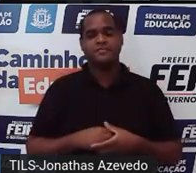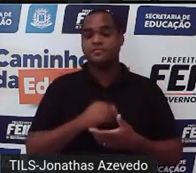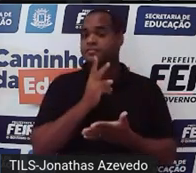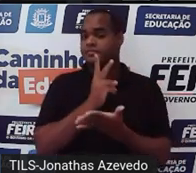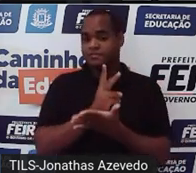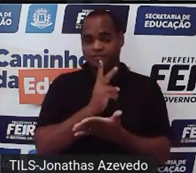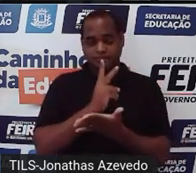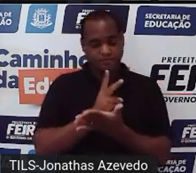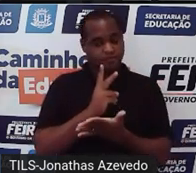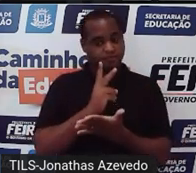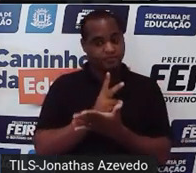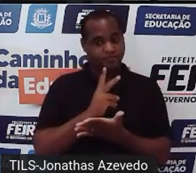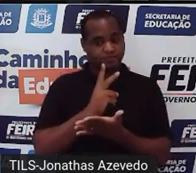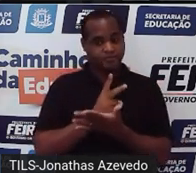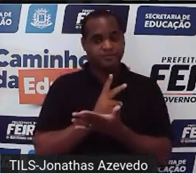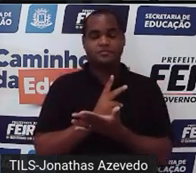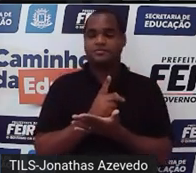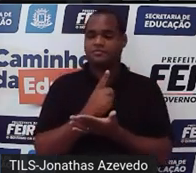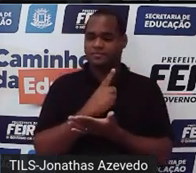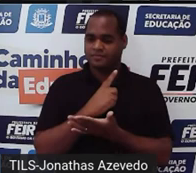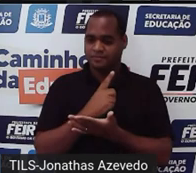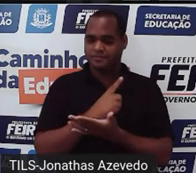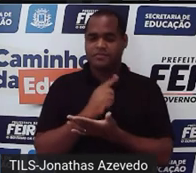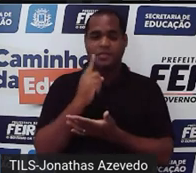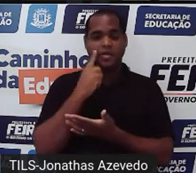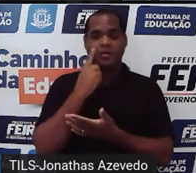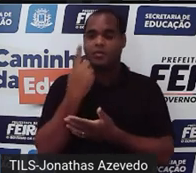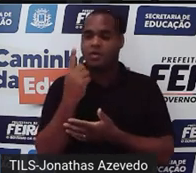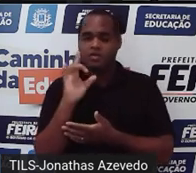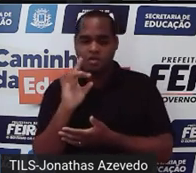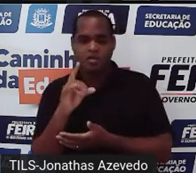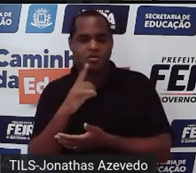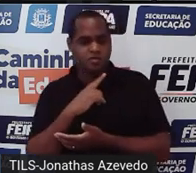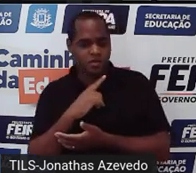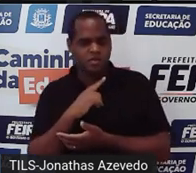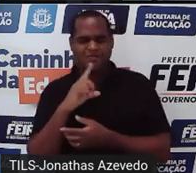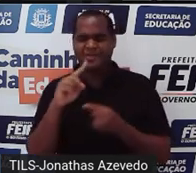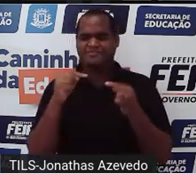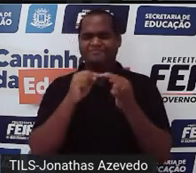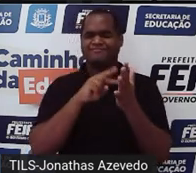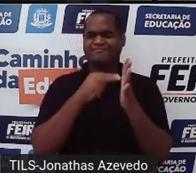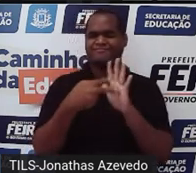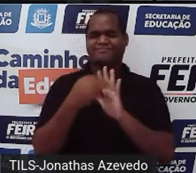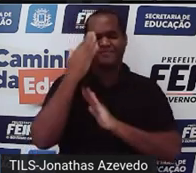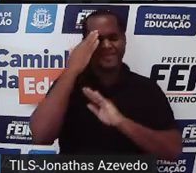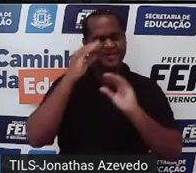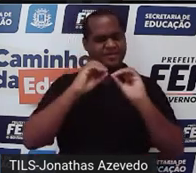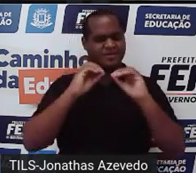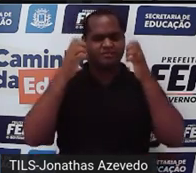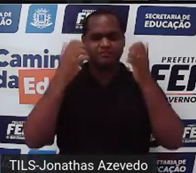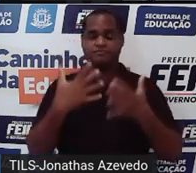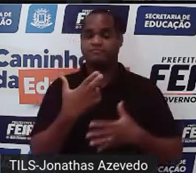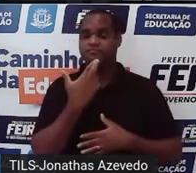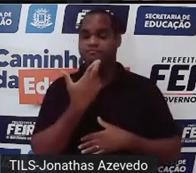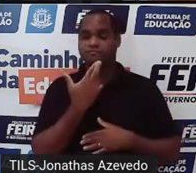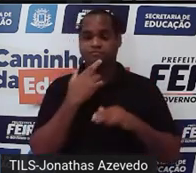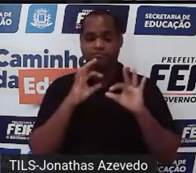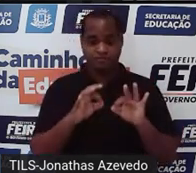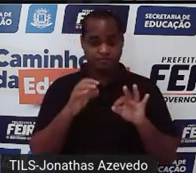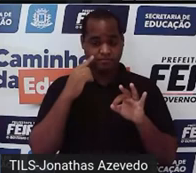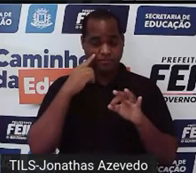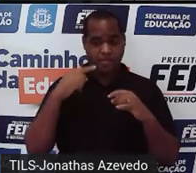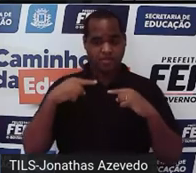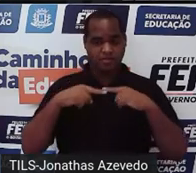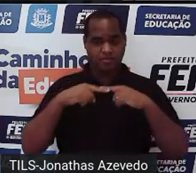sempre sempre uma fica por cima da outra e o que é que isso significa para entender a solução se uma